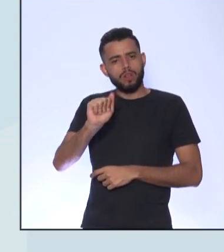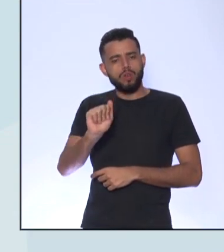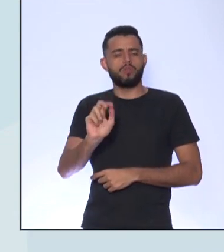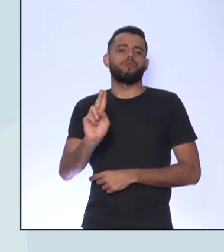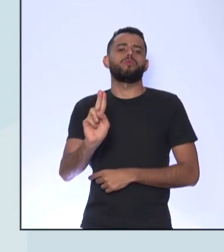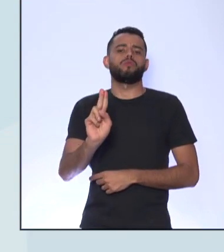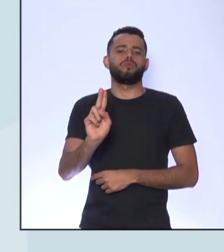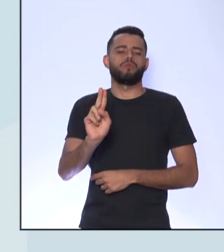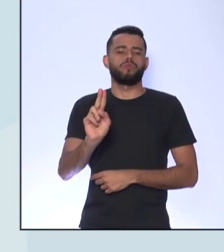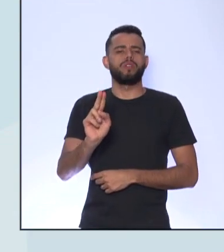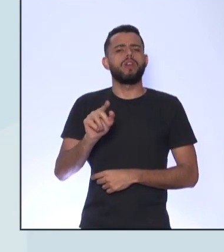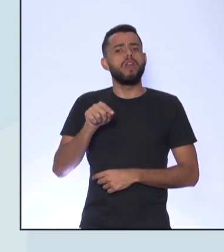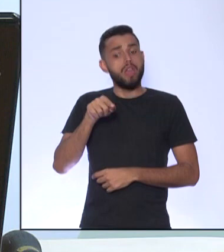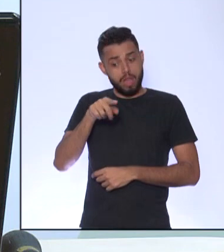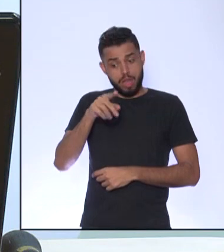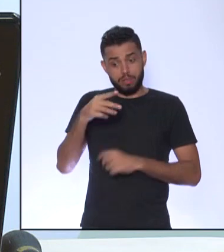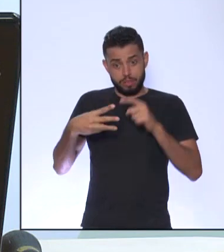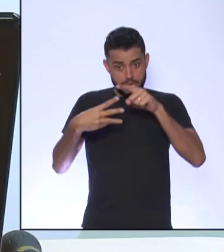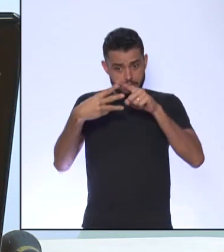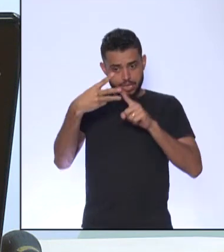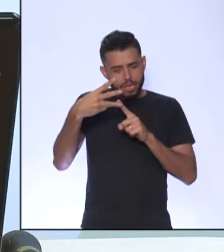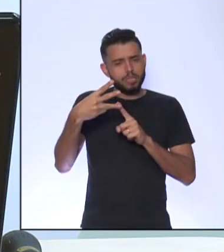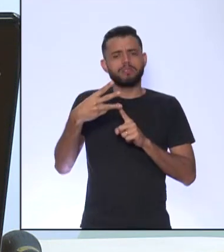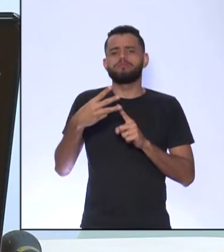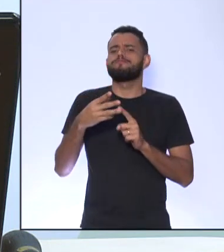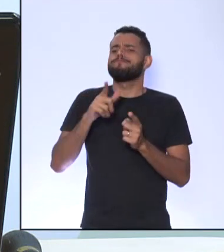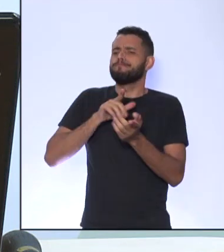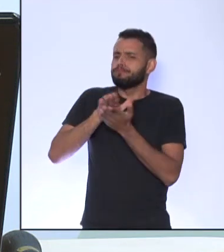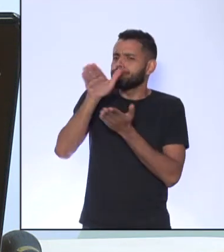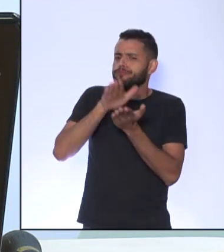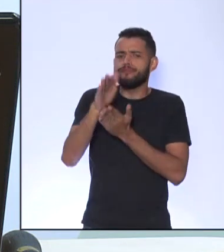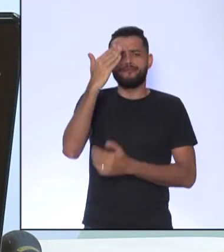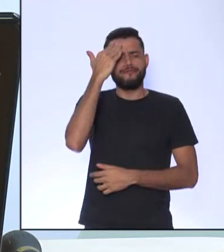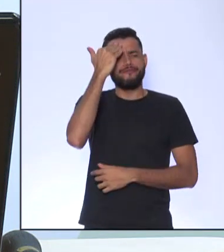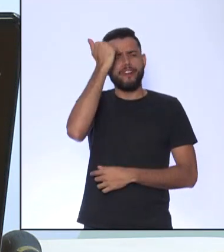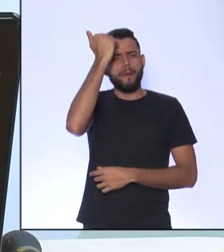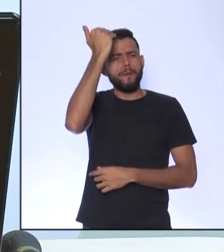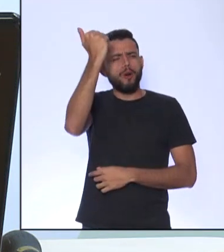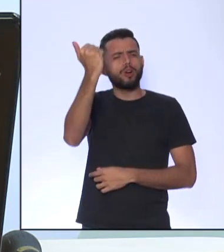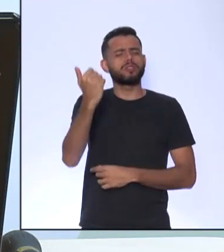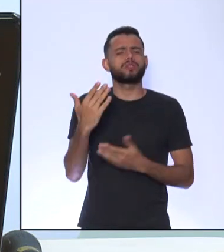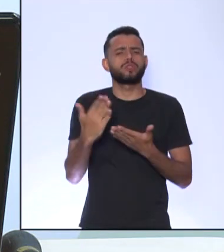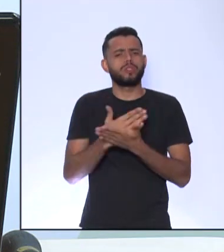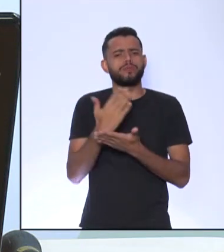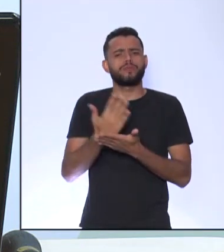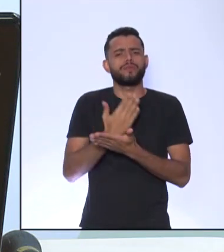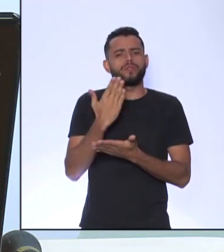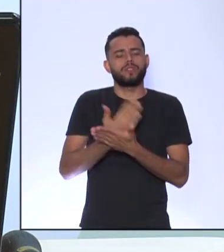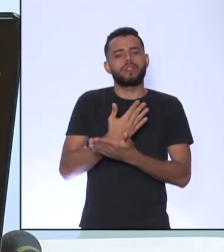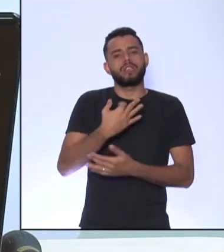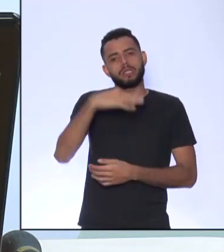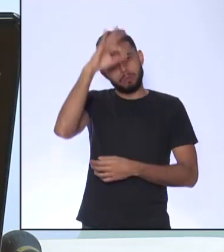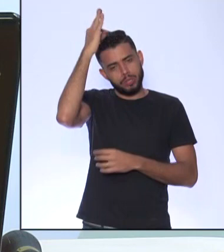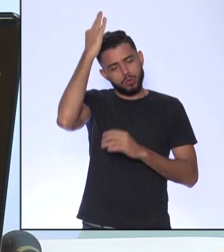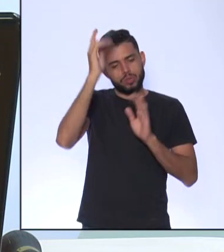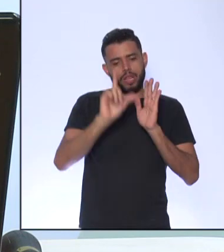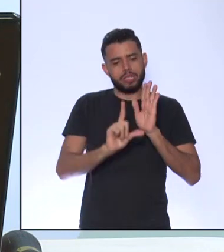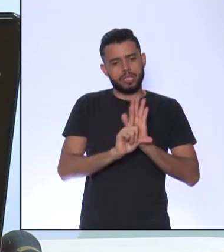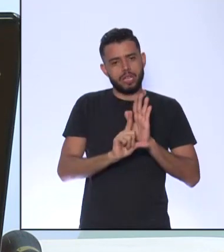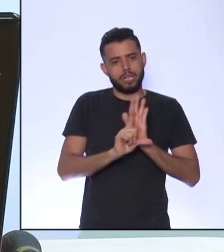algumas publicações muito famosas Espíritos das leis O contrato social do